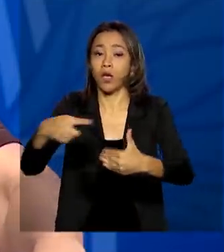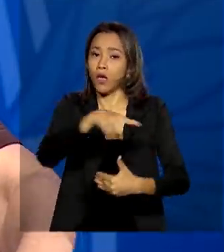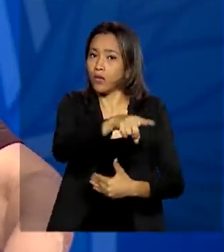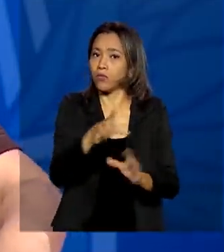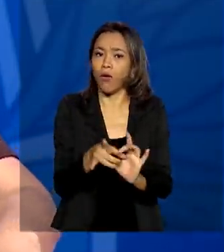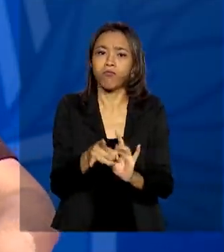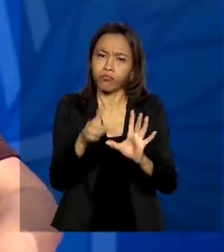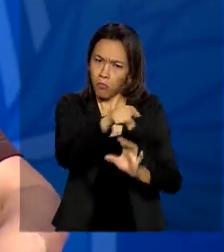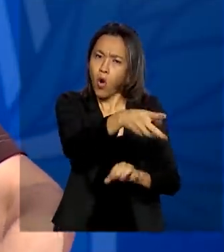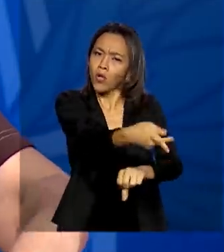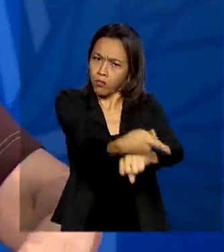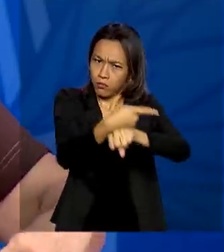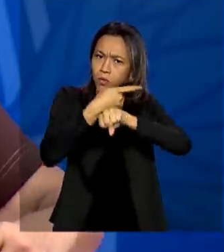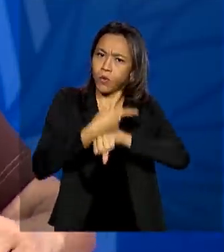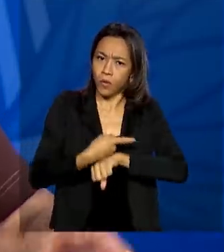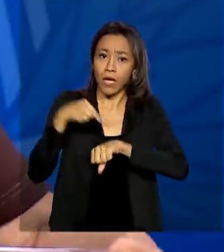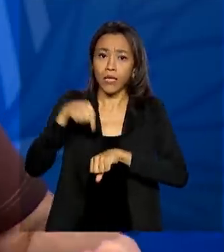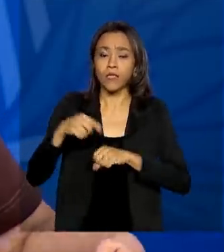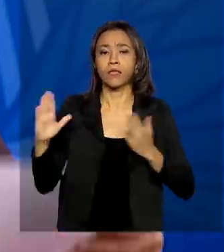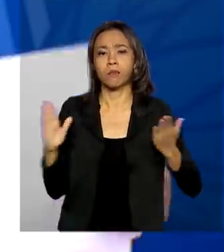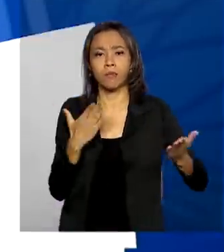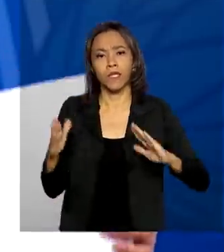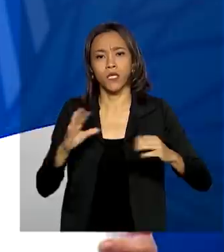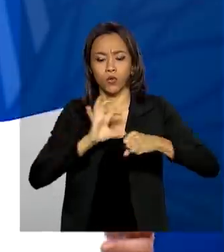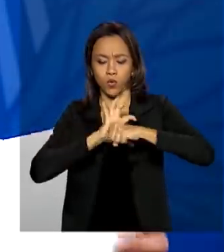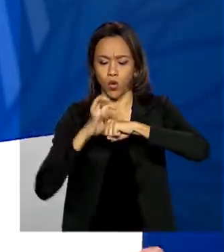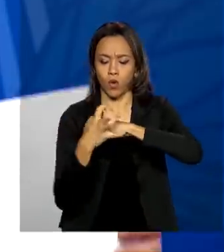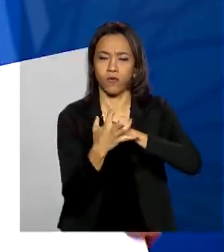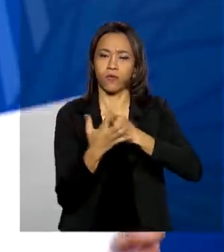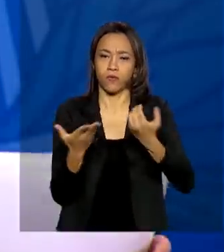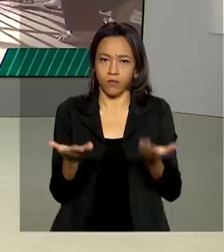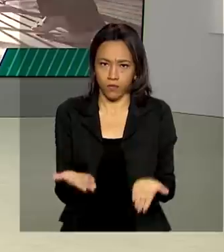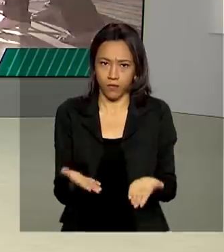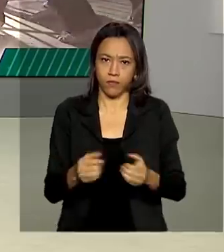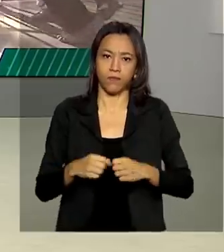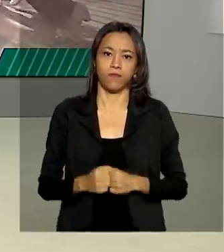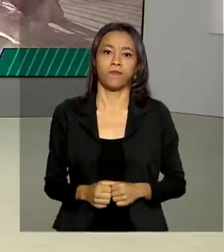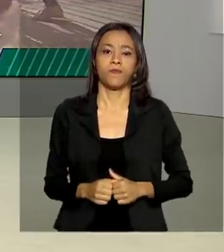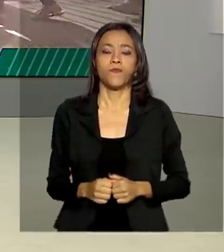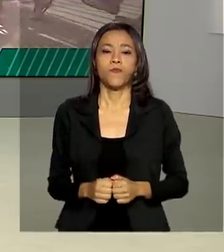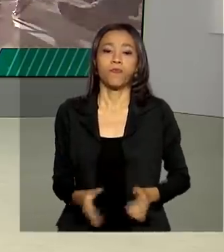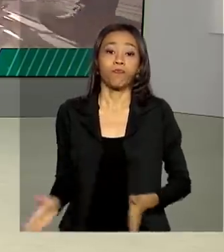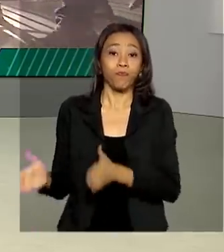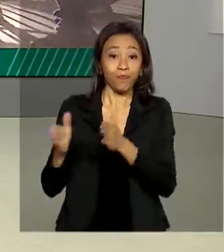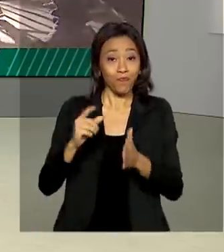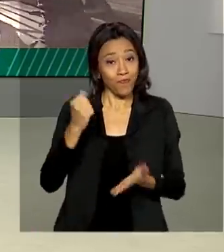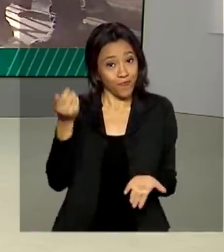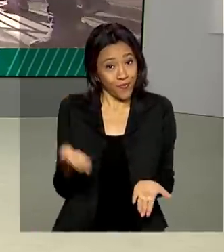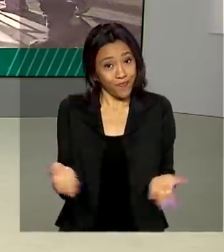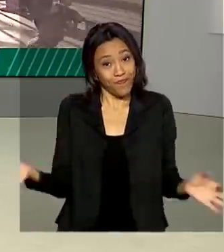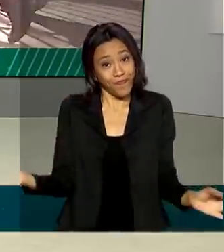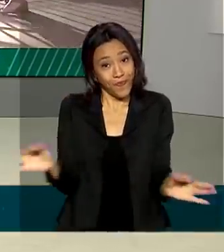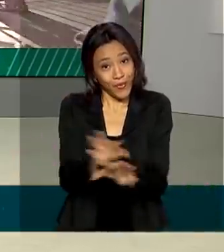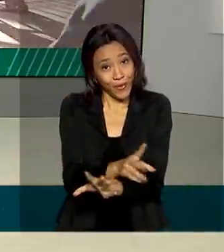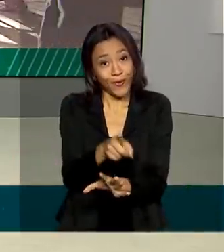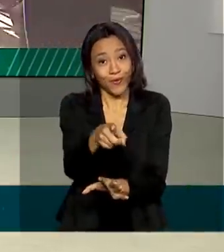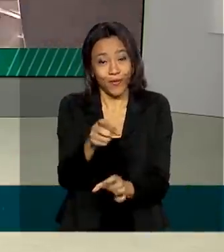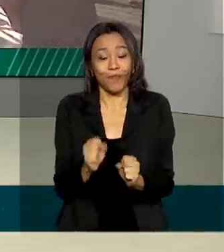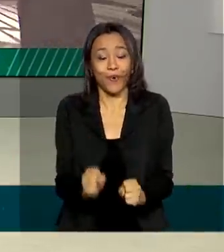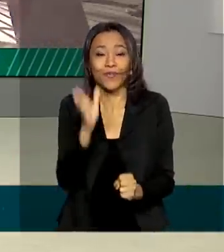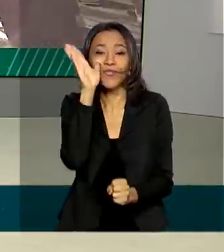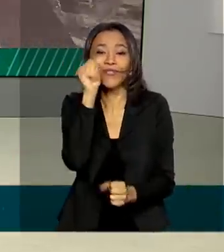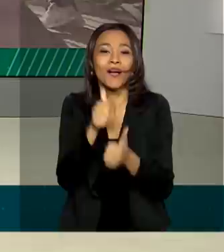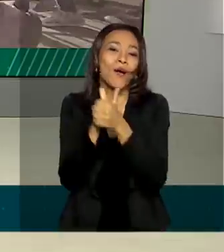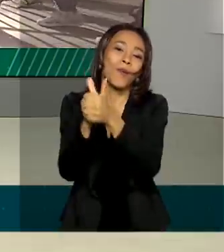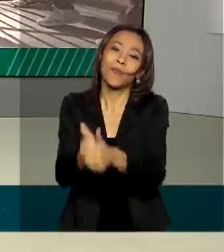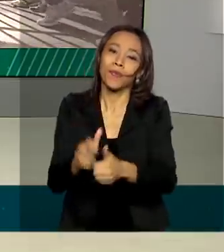tradicionais durante esse período de enfrentamento ao coronavírus. O Brasil em Dia termina aqui. Você pode nos acompanhar